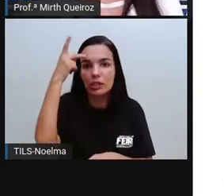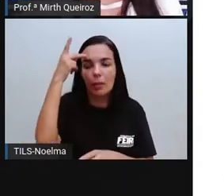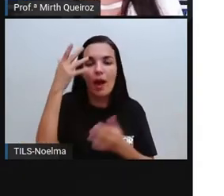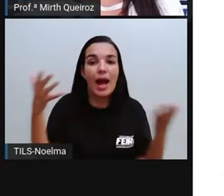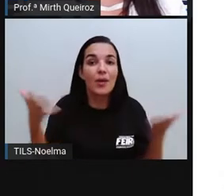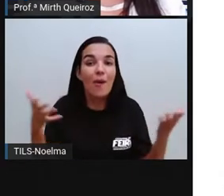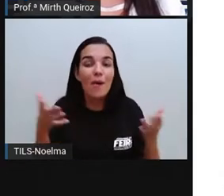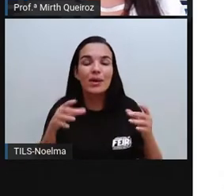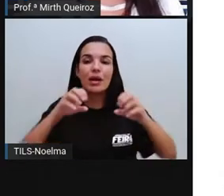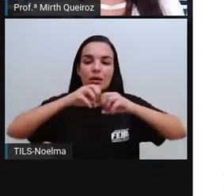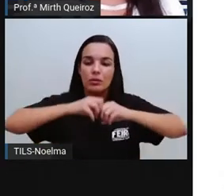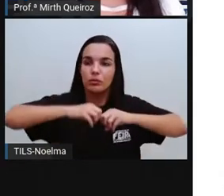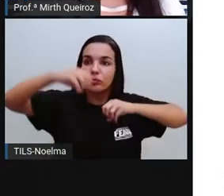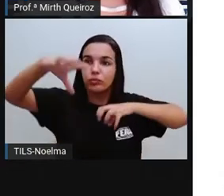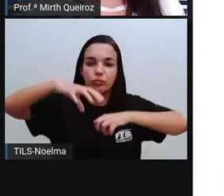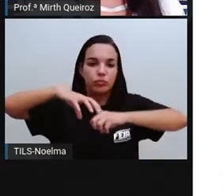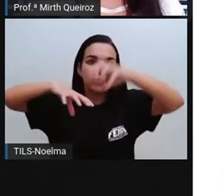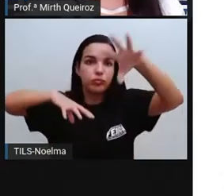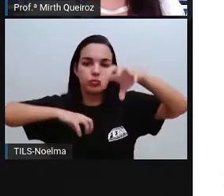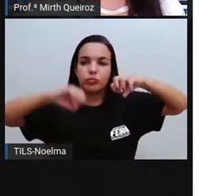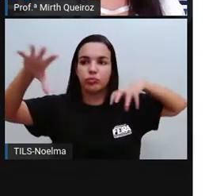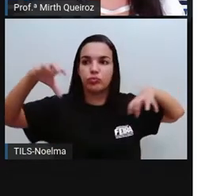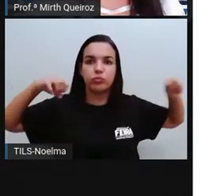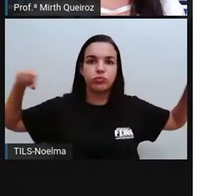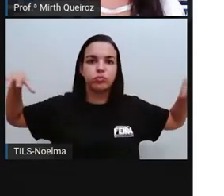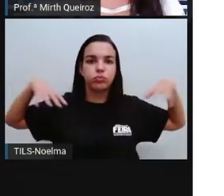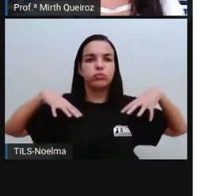outras regiões metropolitanas.